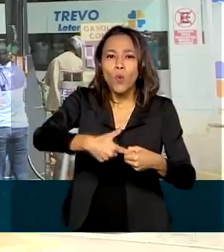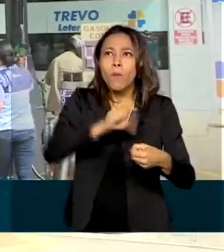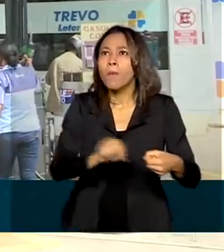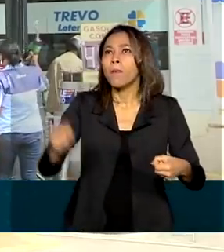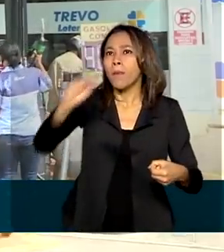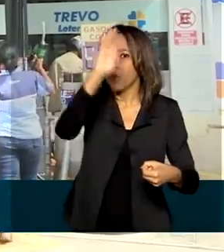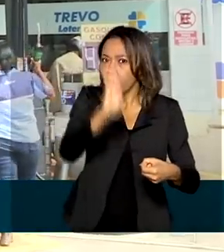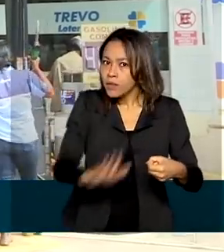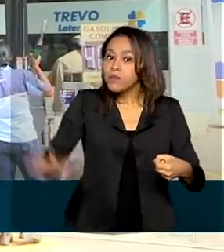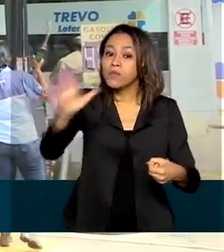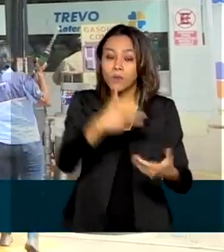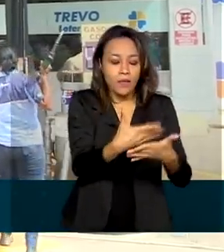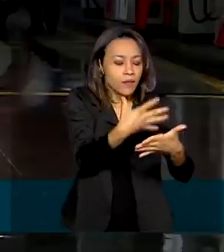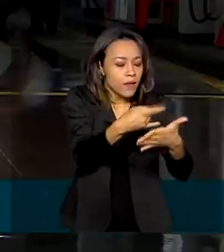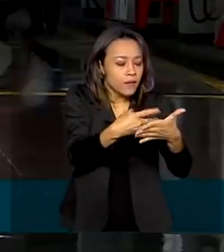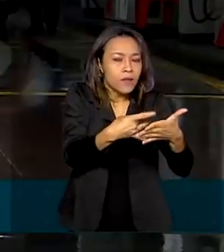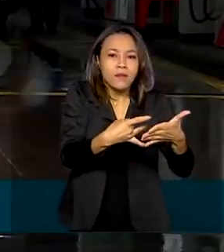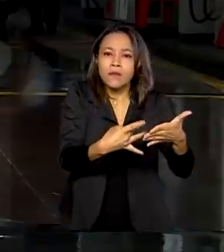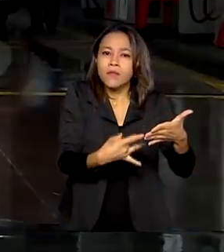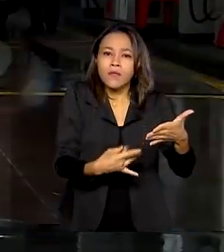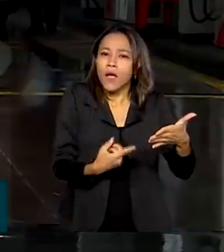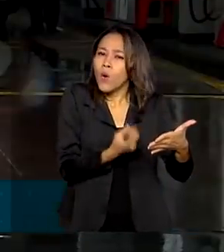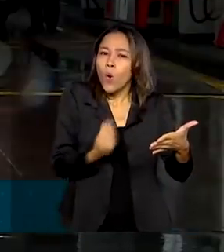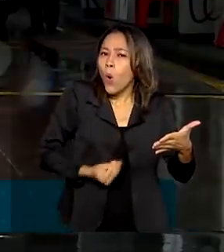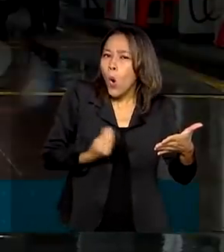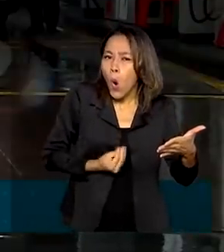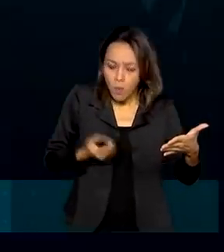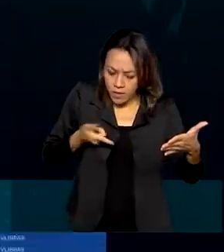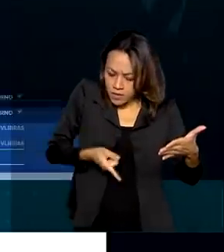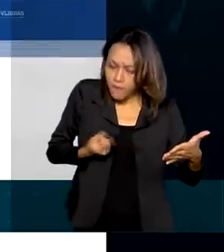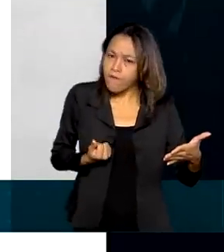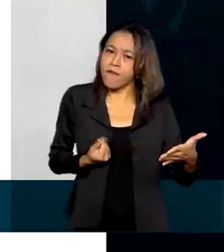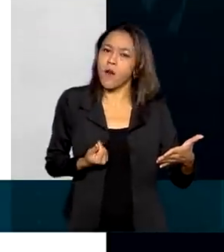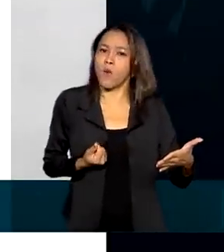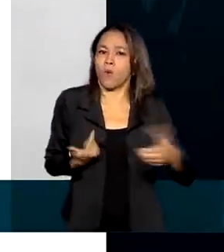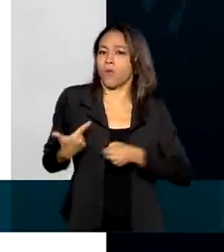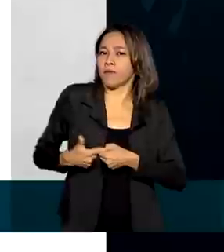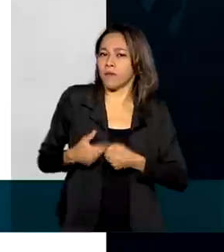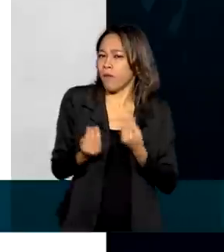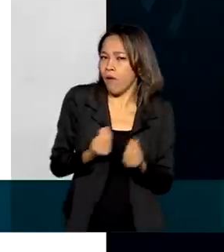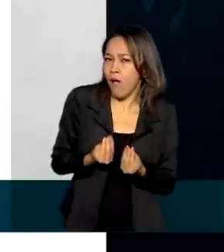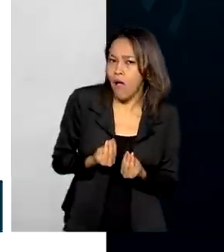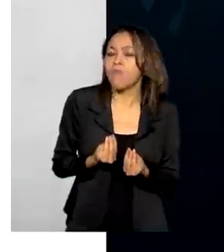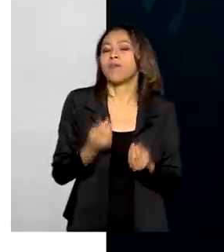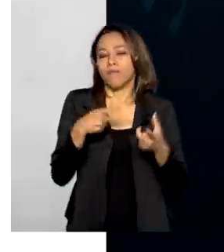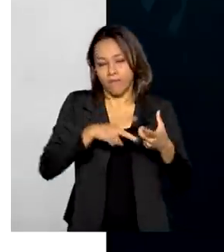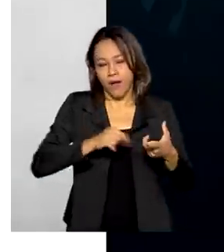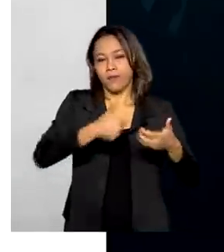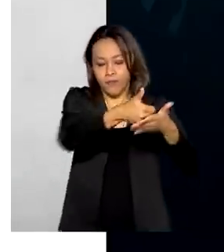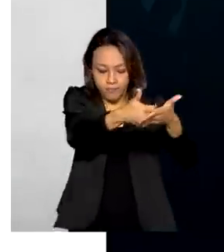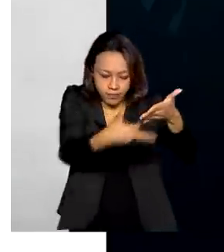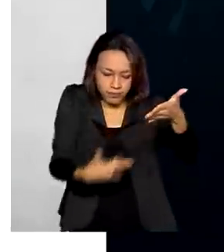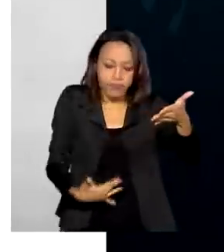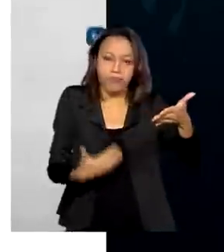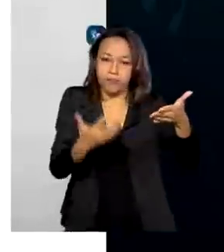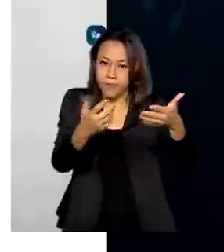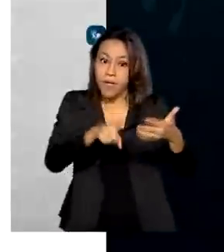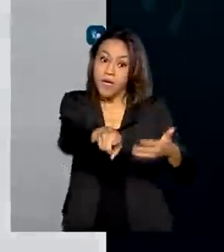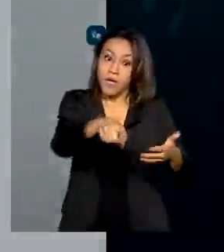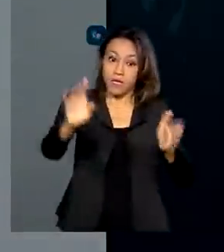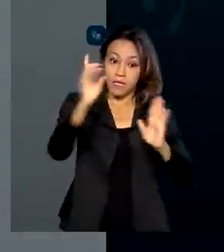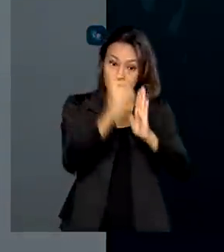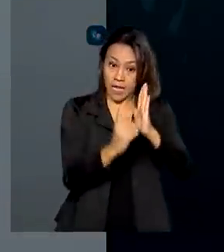E mais, com o detalhamento de como se chegou ao valor final. O decreto assinado pelo presidente Jair Bolsonaro